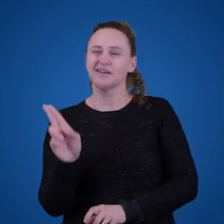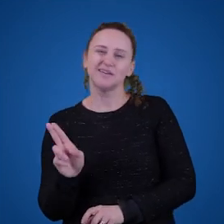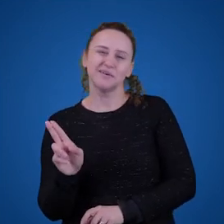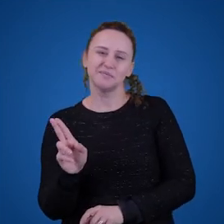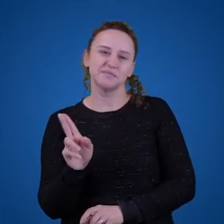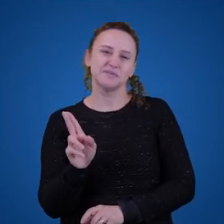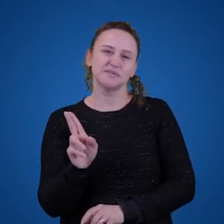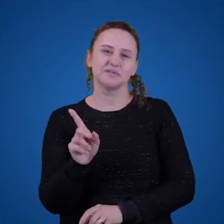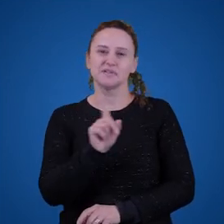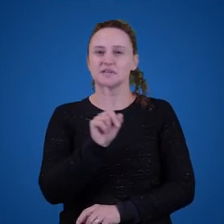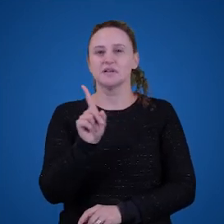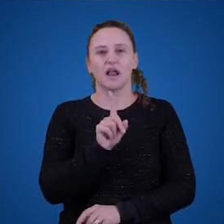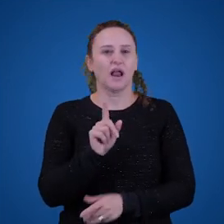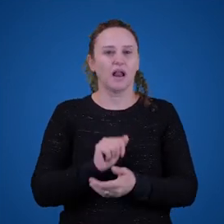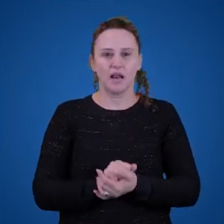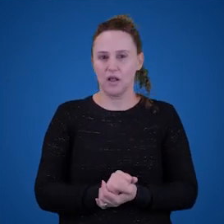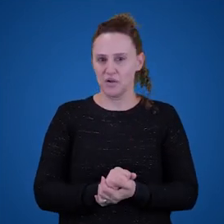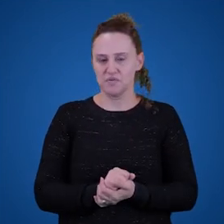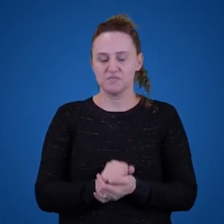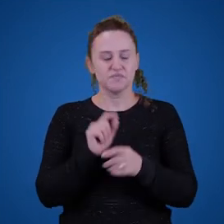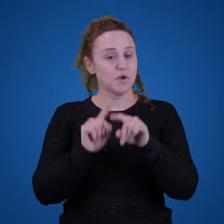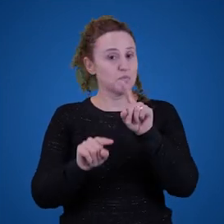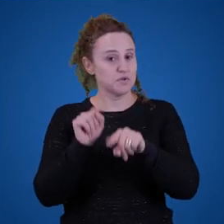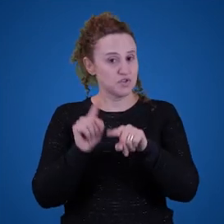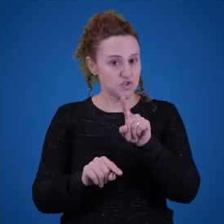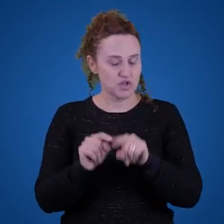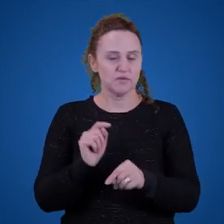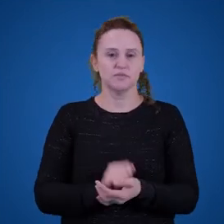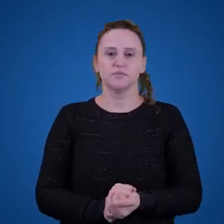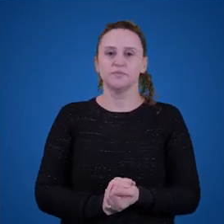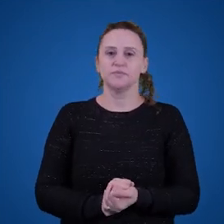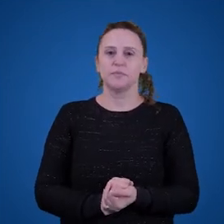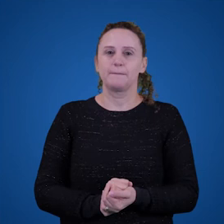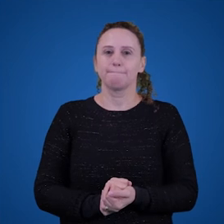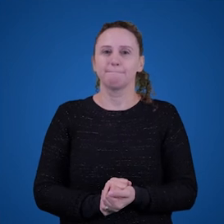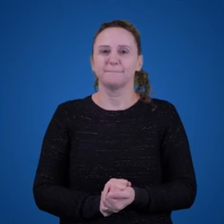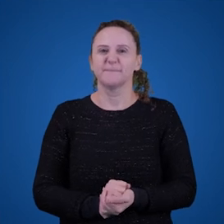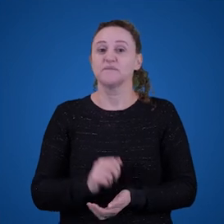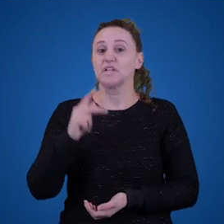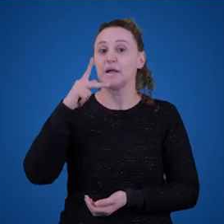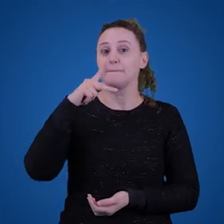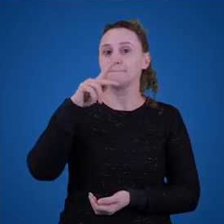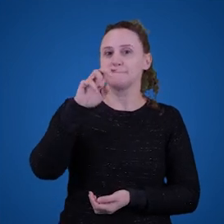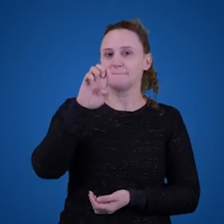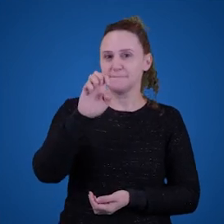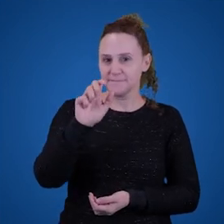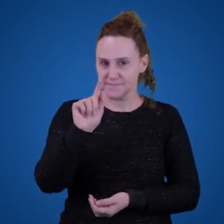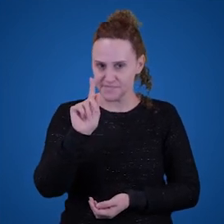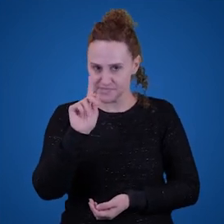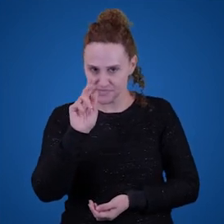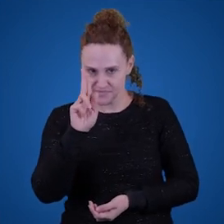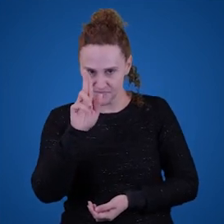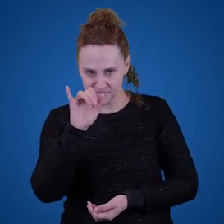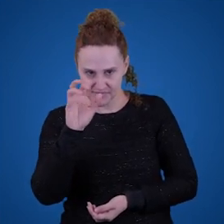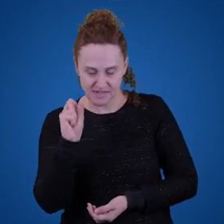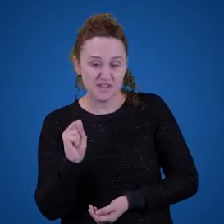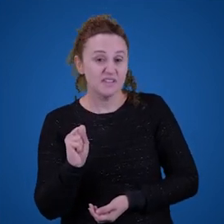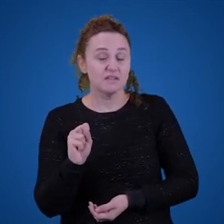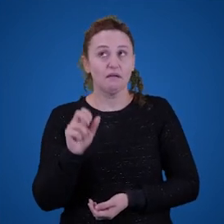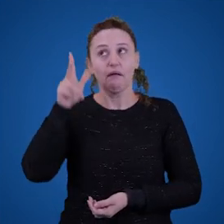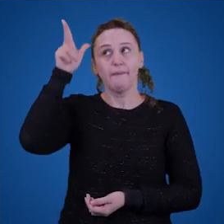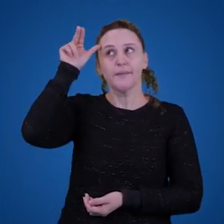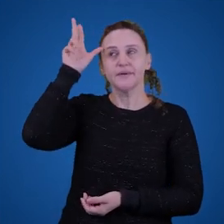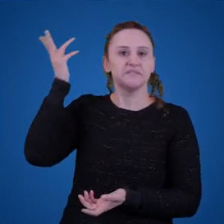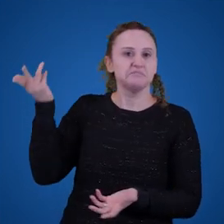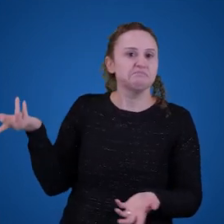frase Pegasus é um cavalo alado. Porque a palavra Pegasus parece não referir objeto algum e